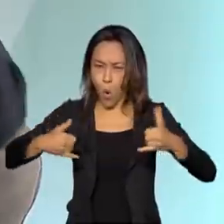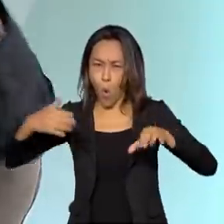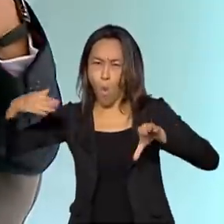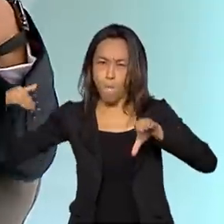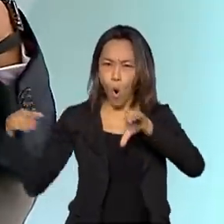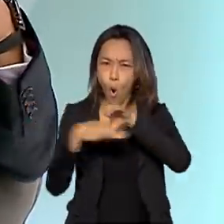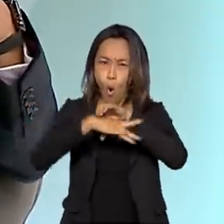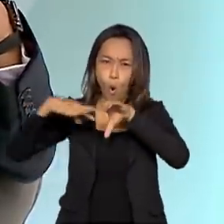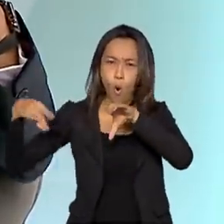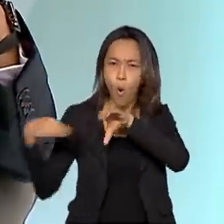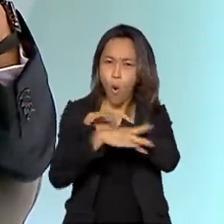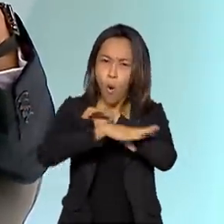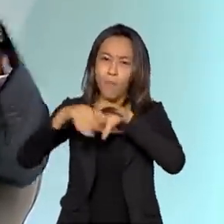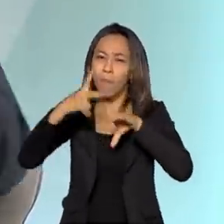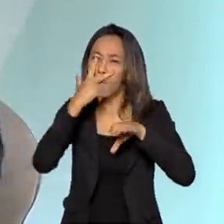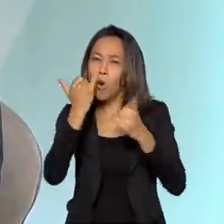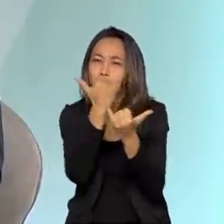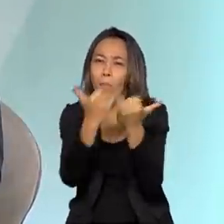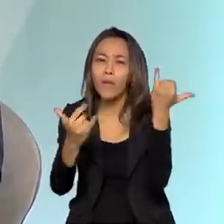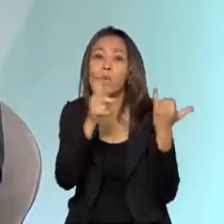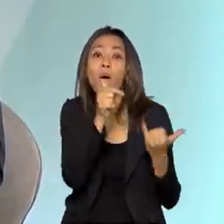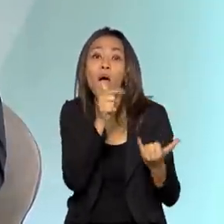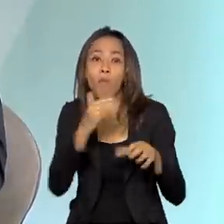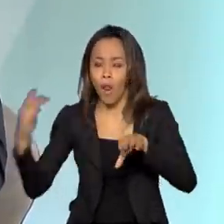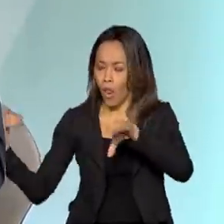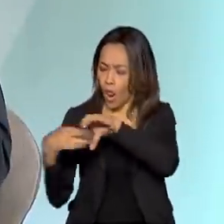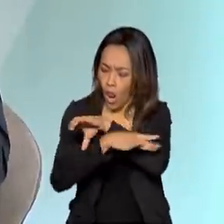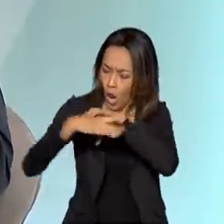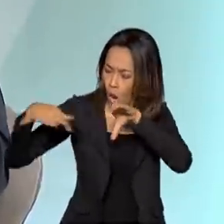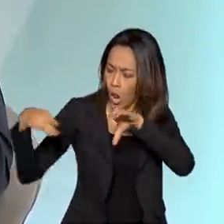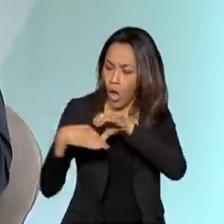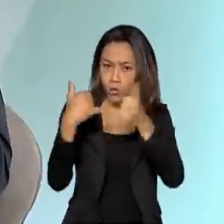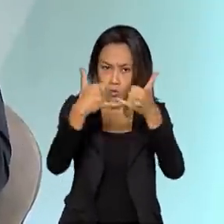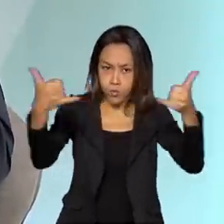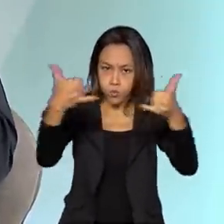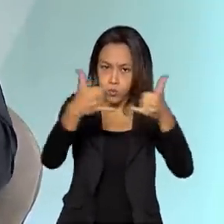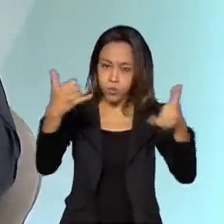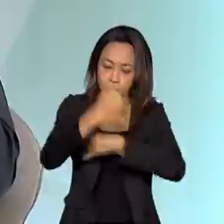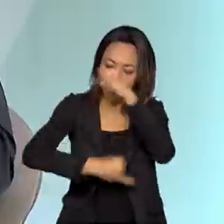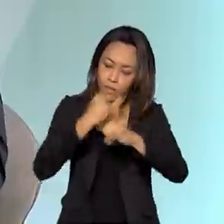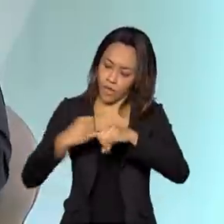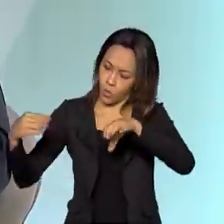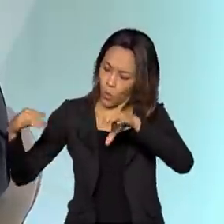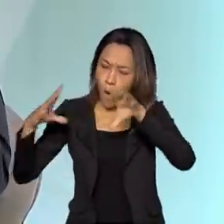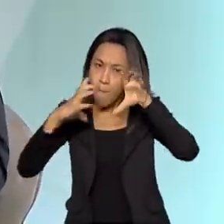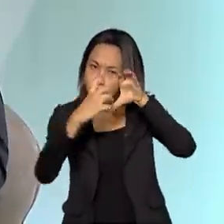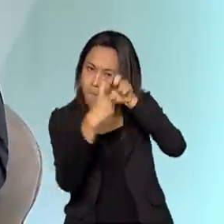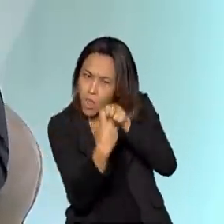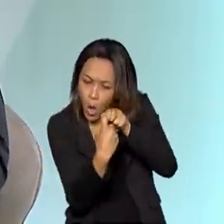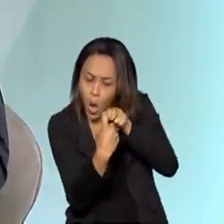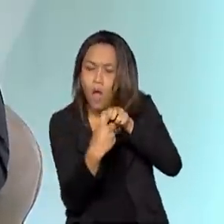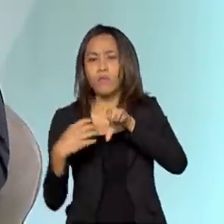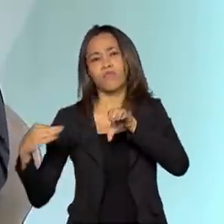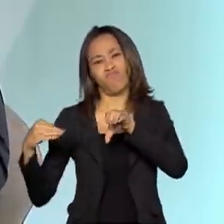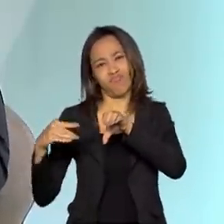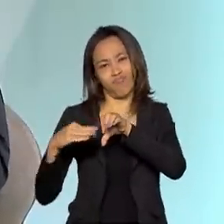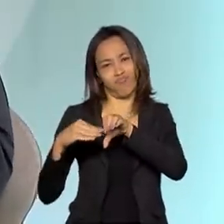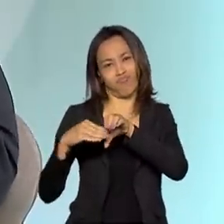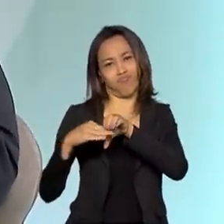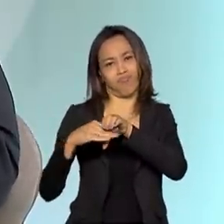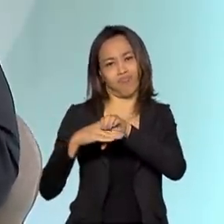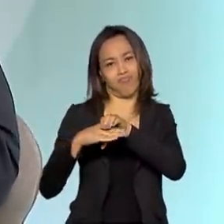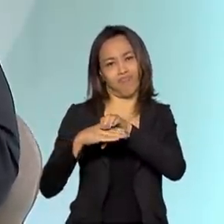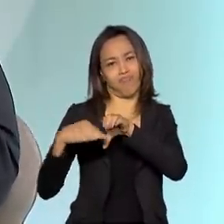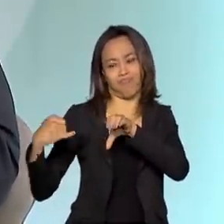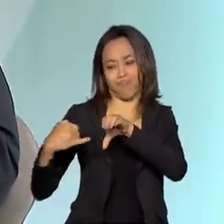que seria o fluxo de água, por exemplo. Então, quanto menor for a latência, menor é a capacidade de transmissão